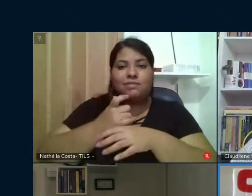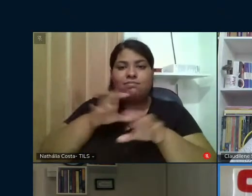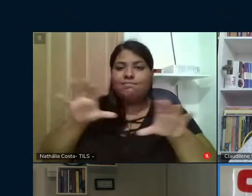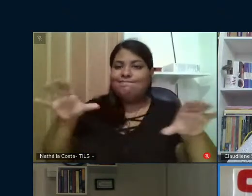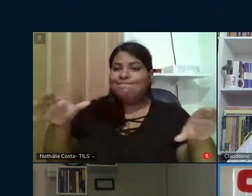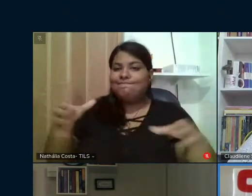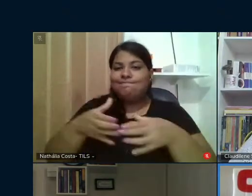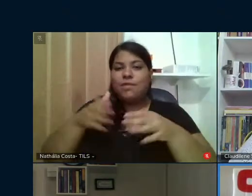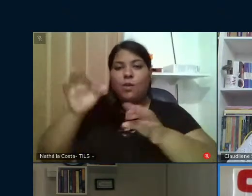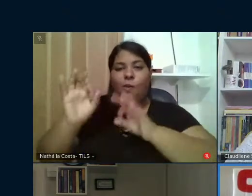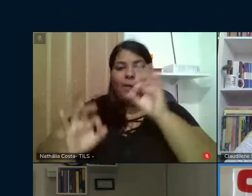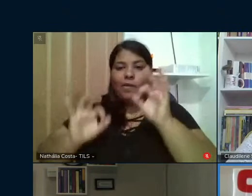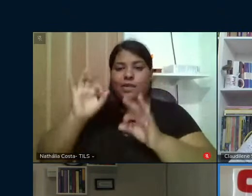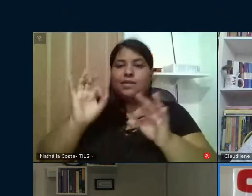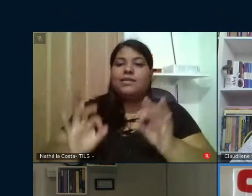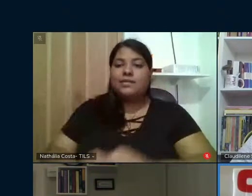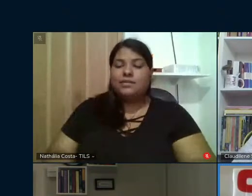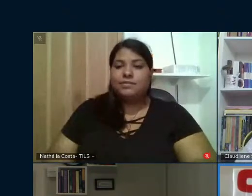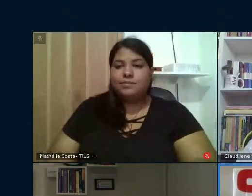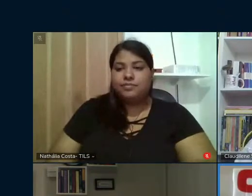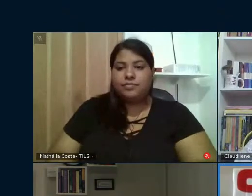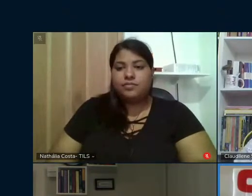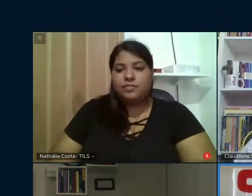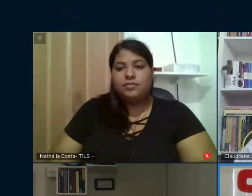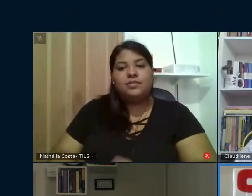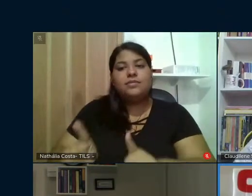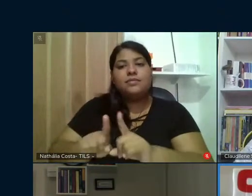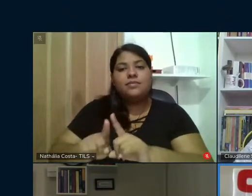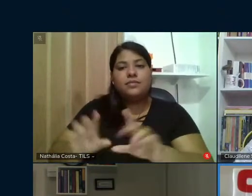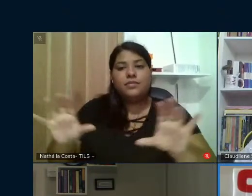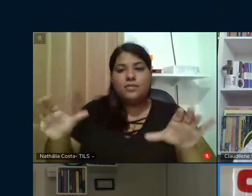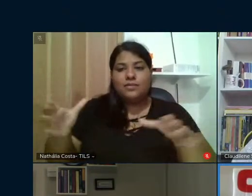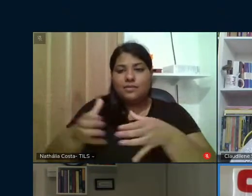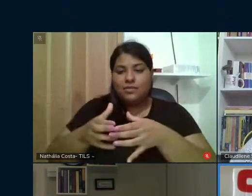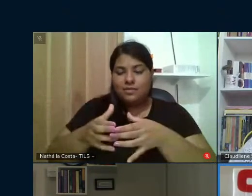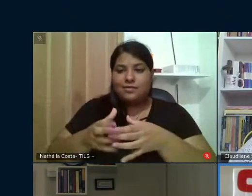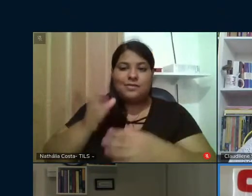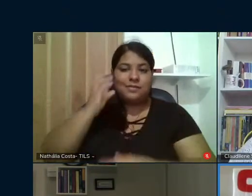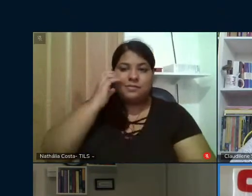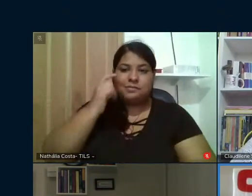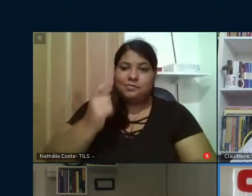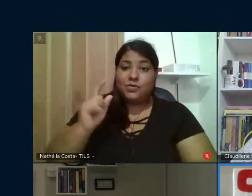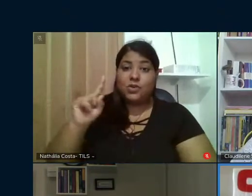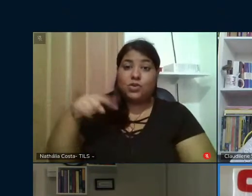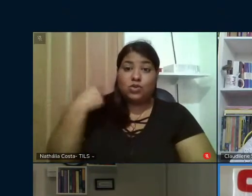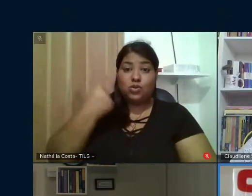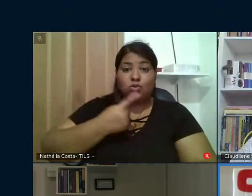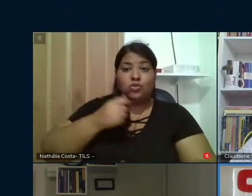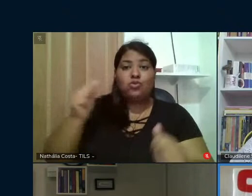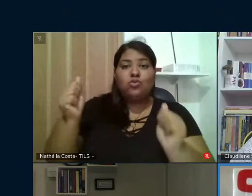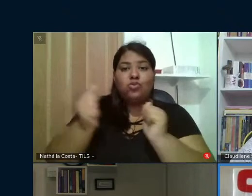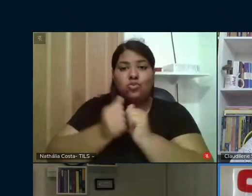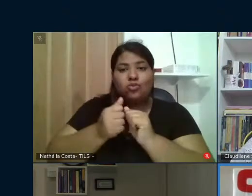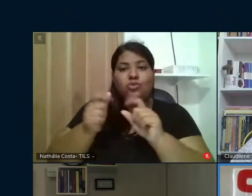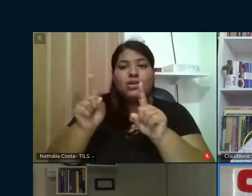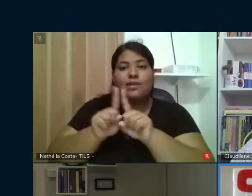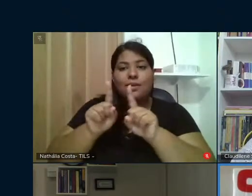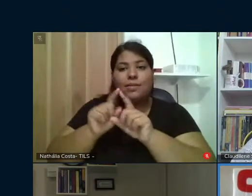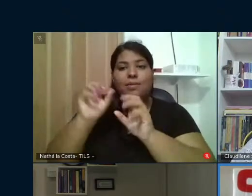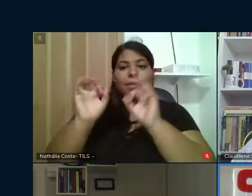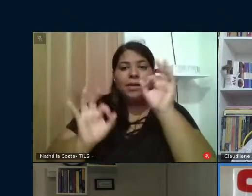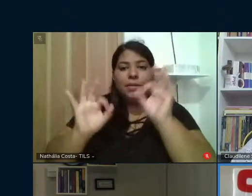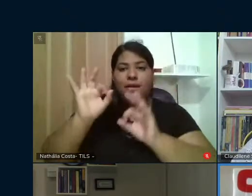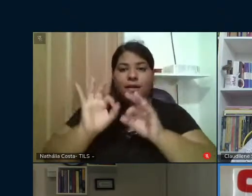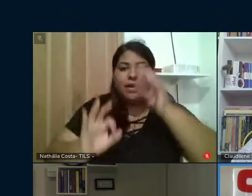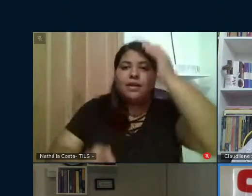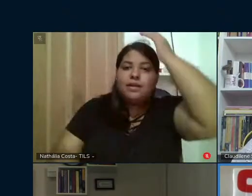equipe de organização. E aos grupos das cátedras Paulo Freire, que juntos estamos também, Edson, preparando